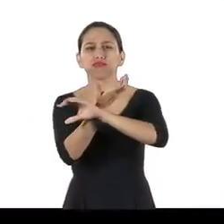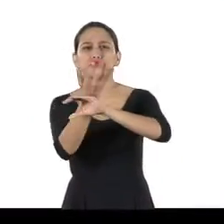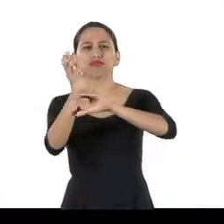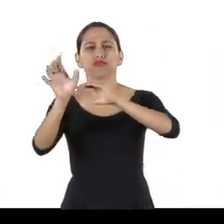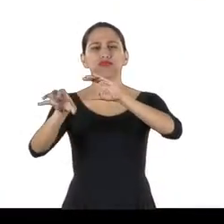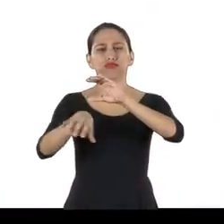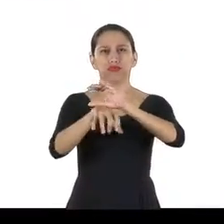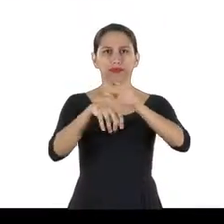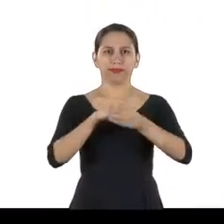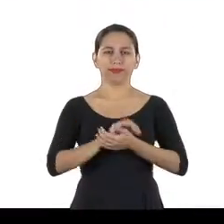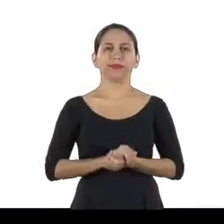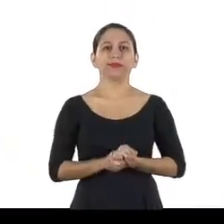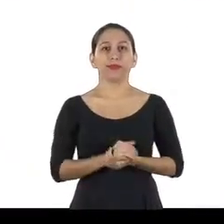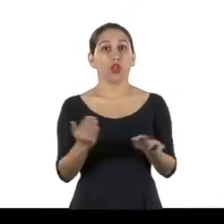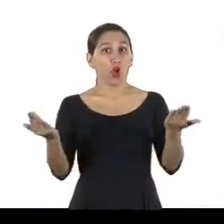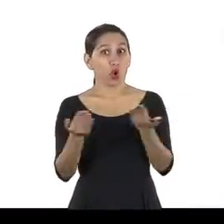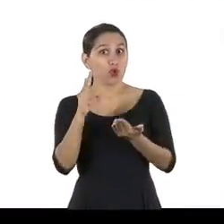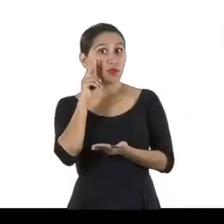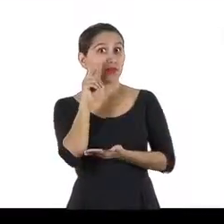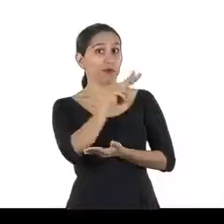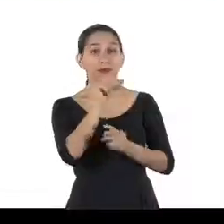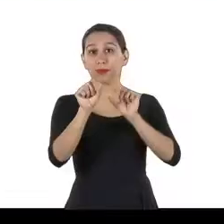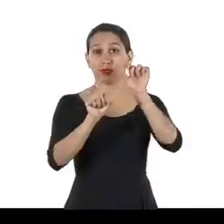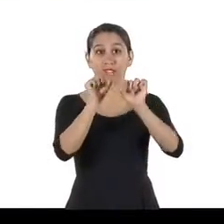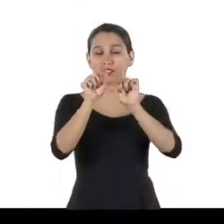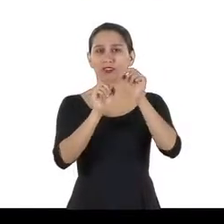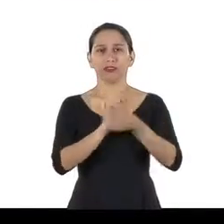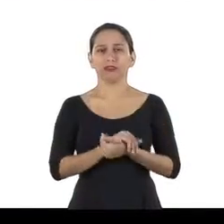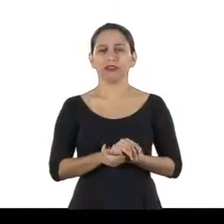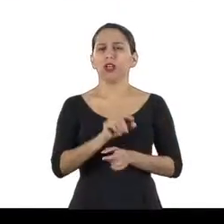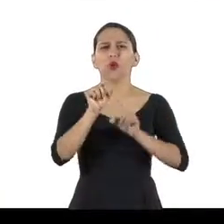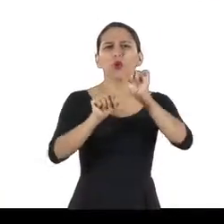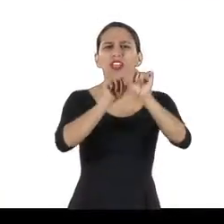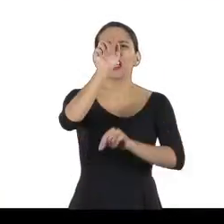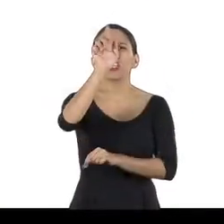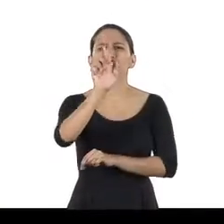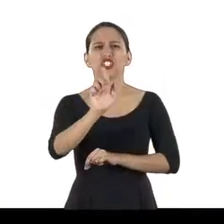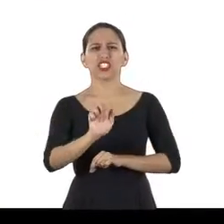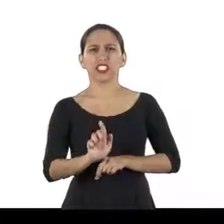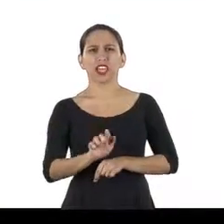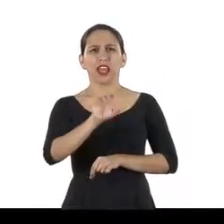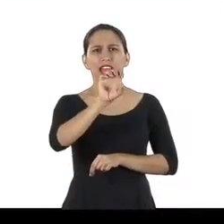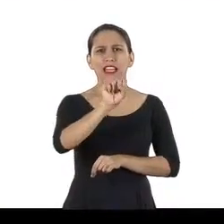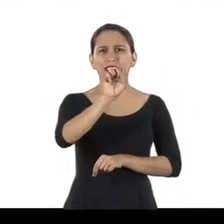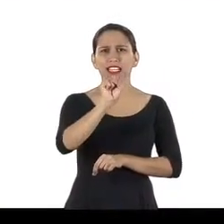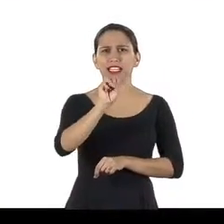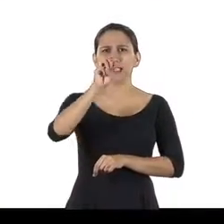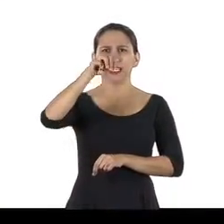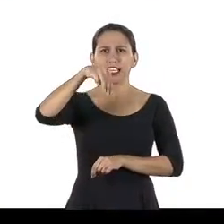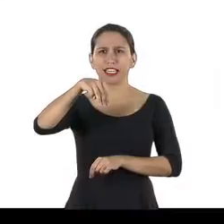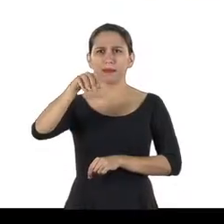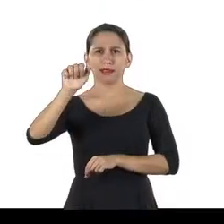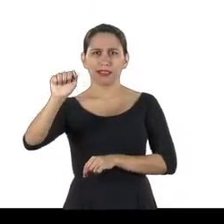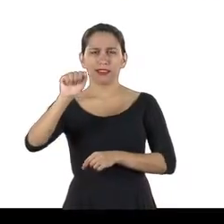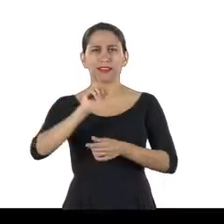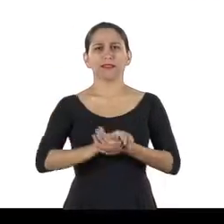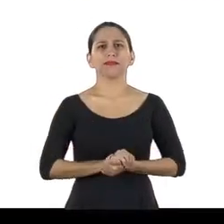No episódio de hoje você vai ver O que é uma gestão integrada de SSMA?